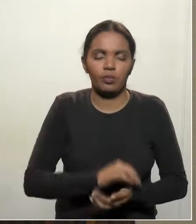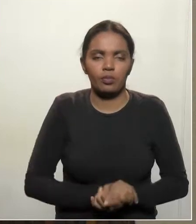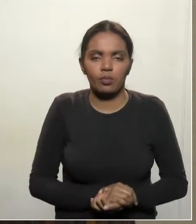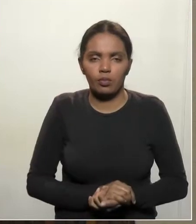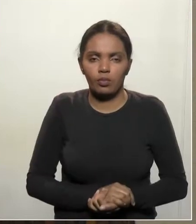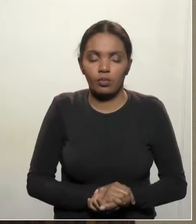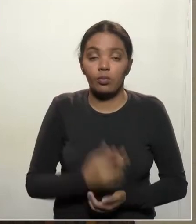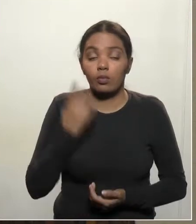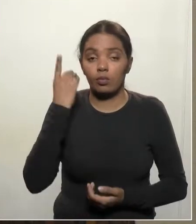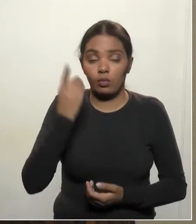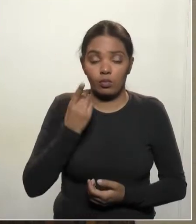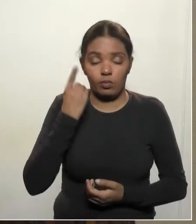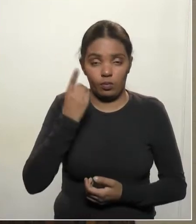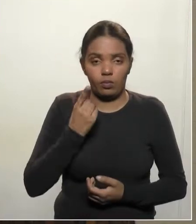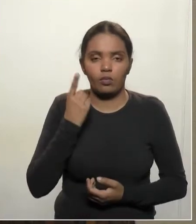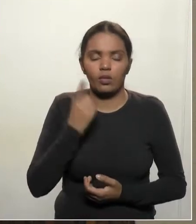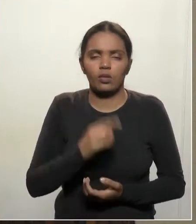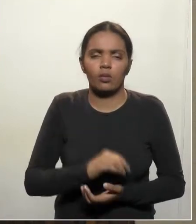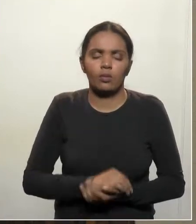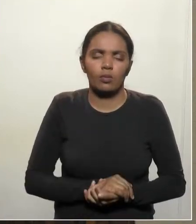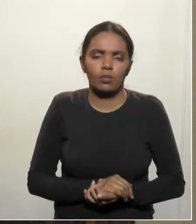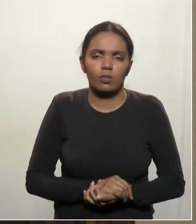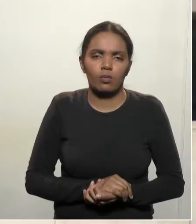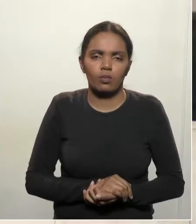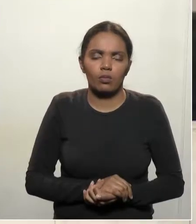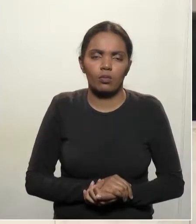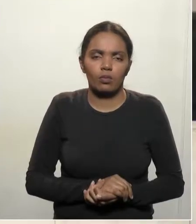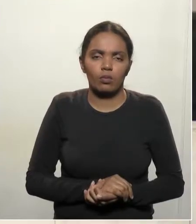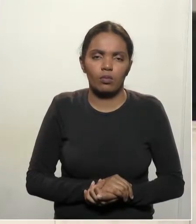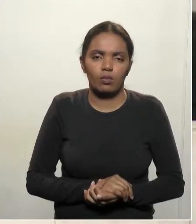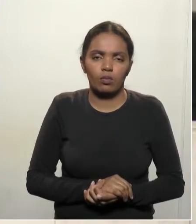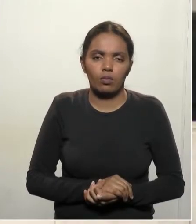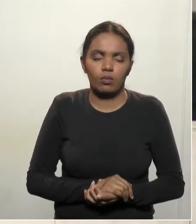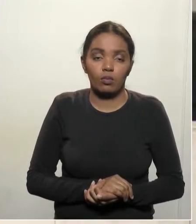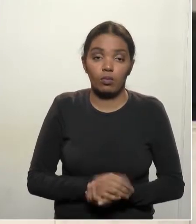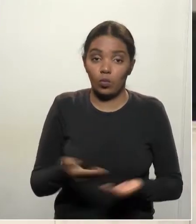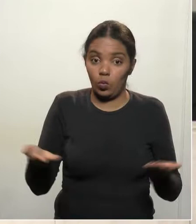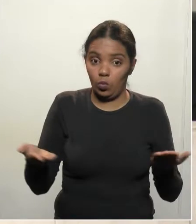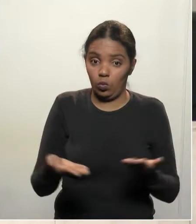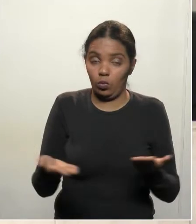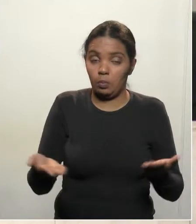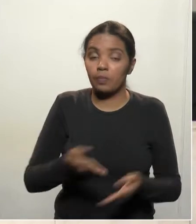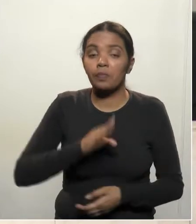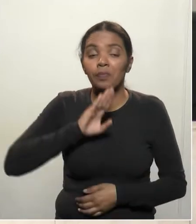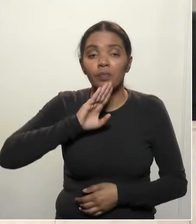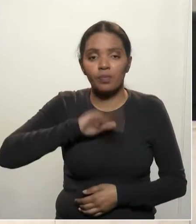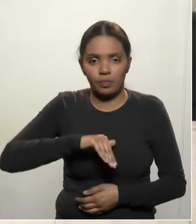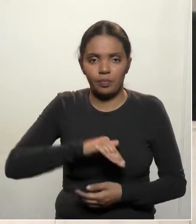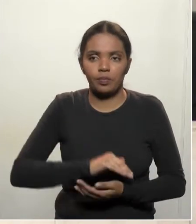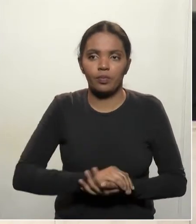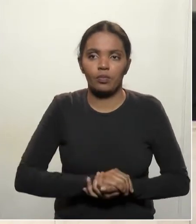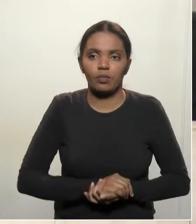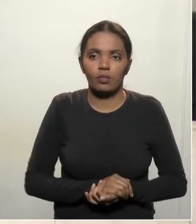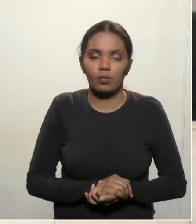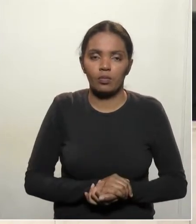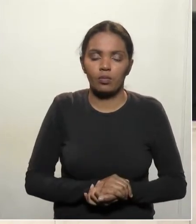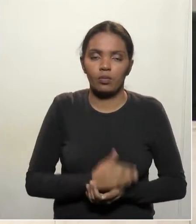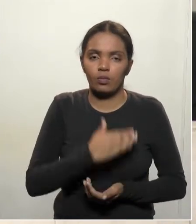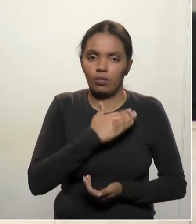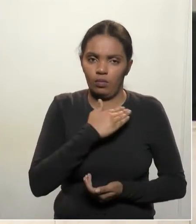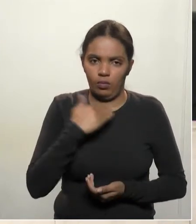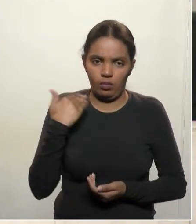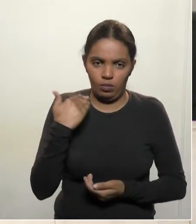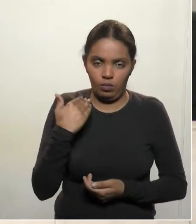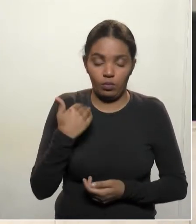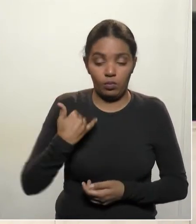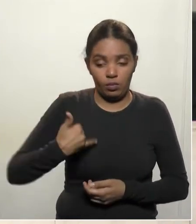Senhores deputados, na tarde de hoje, faleceu